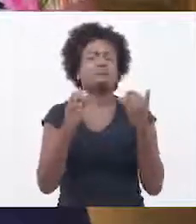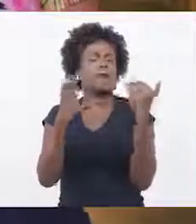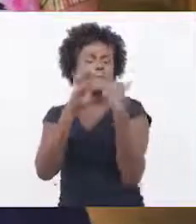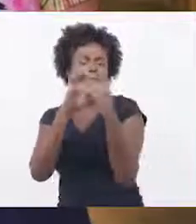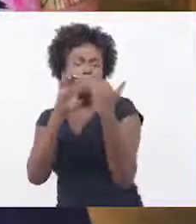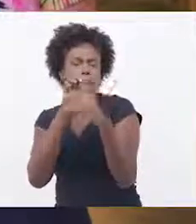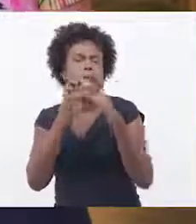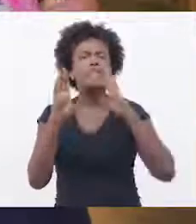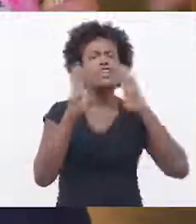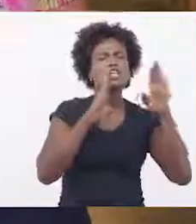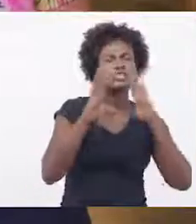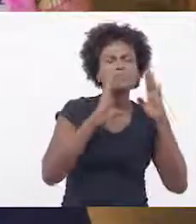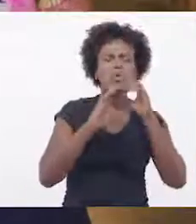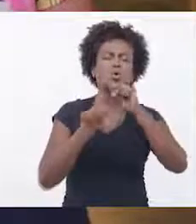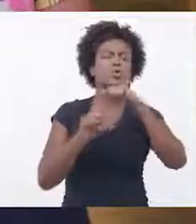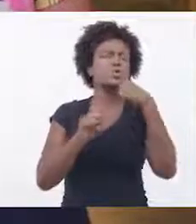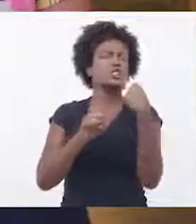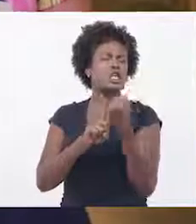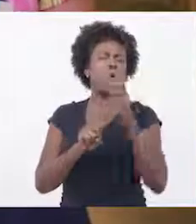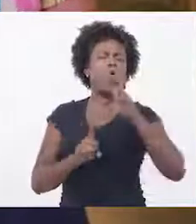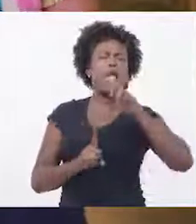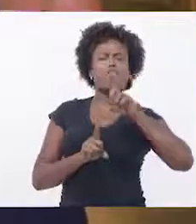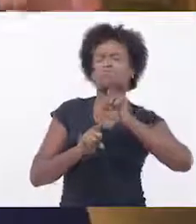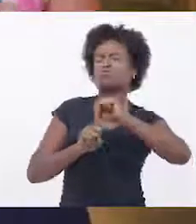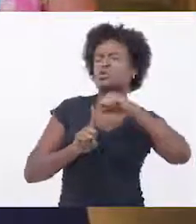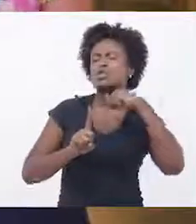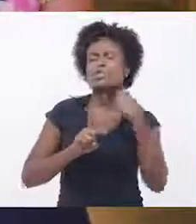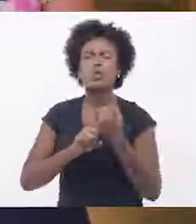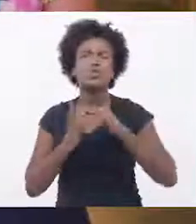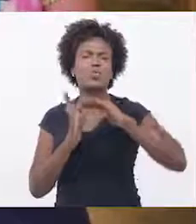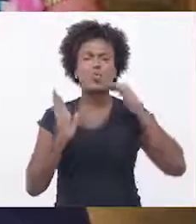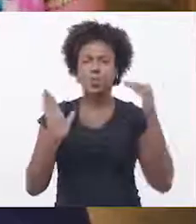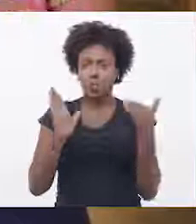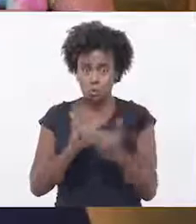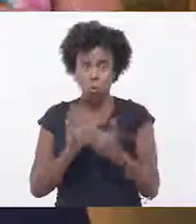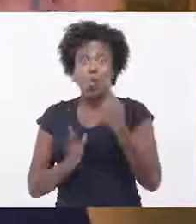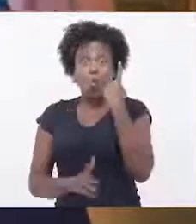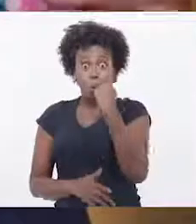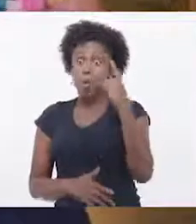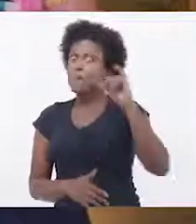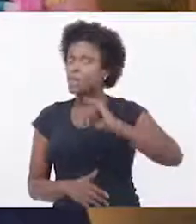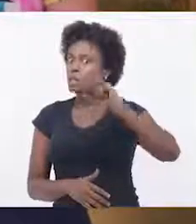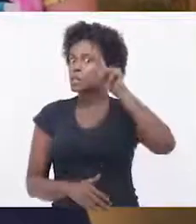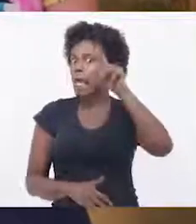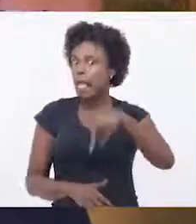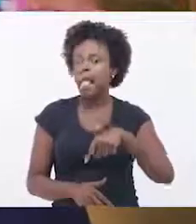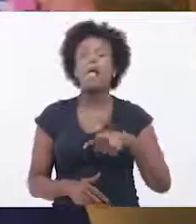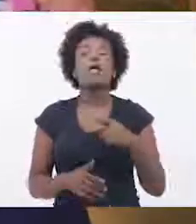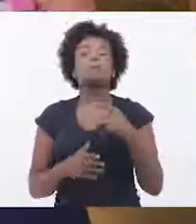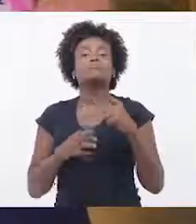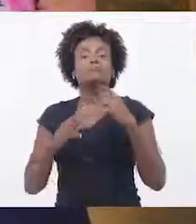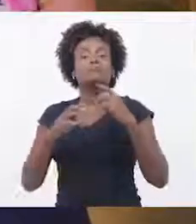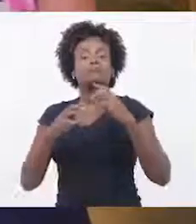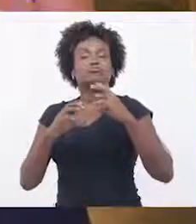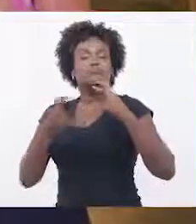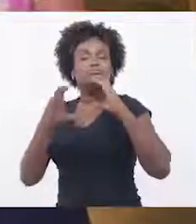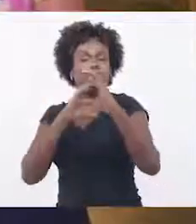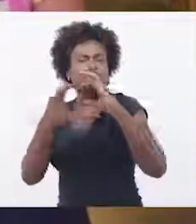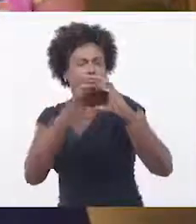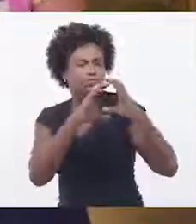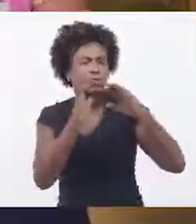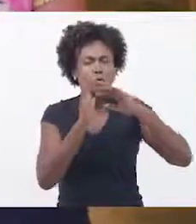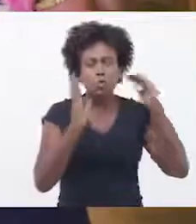todas as redes que vocês tenham para captar esses voluntários. Uma coisa que é muito importante é, apesar de você divulgar em vários canais, você